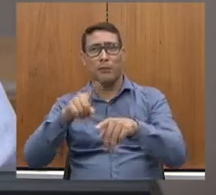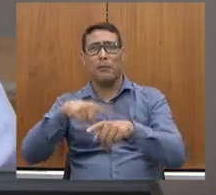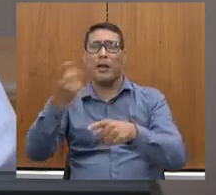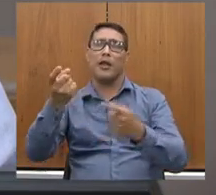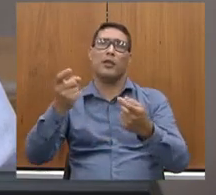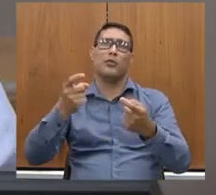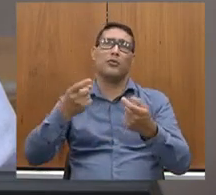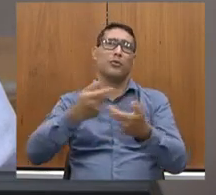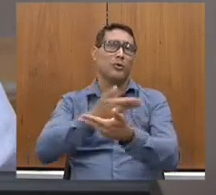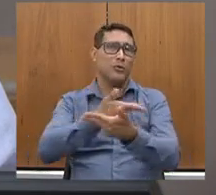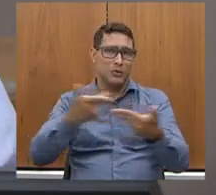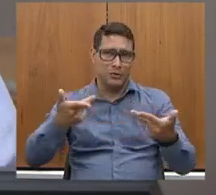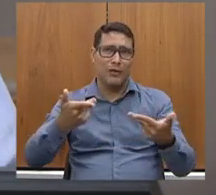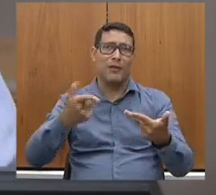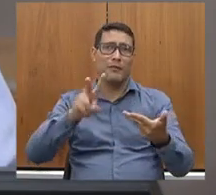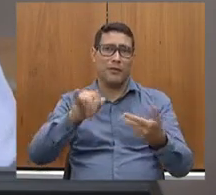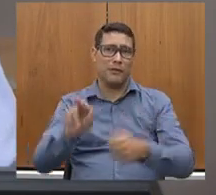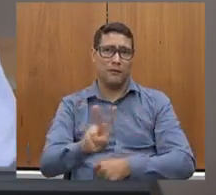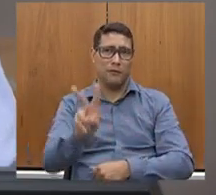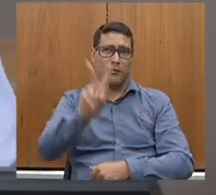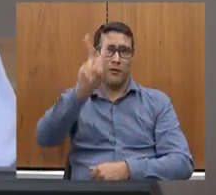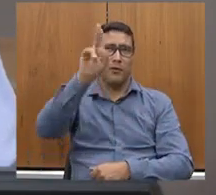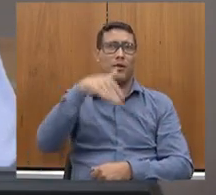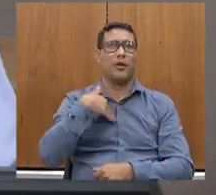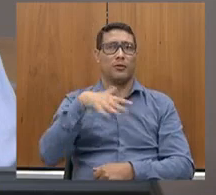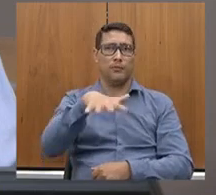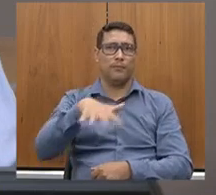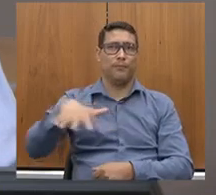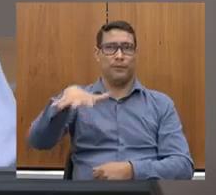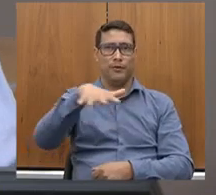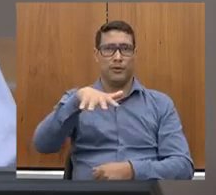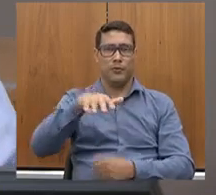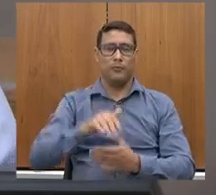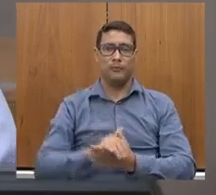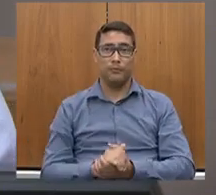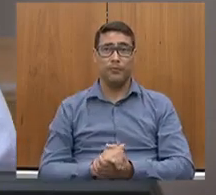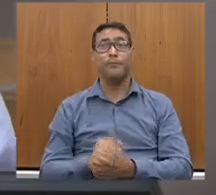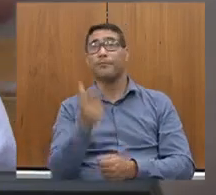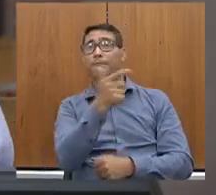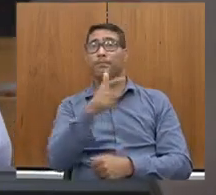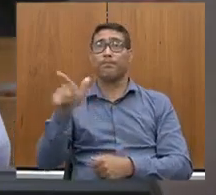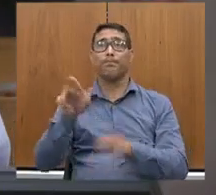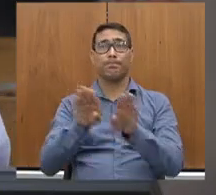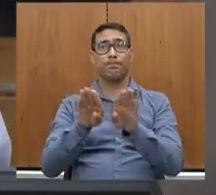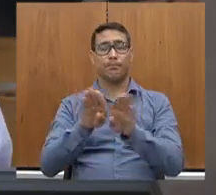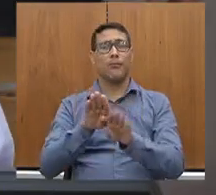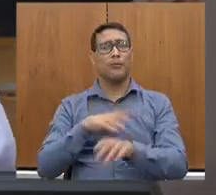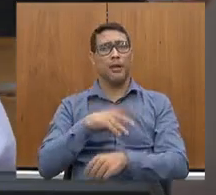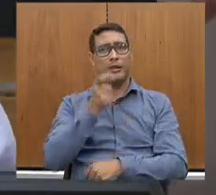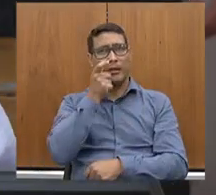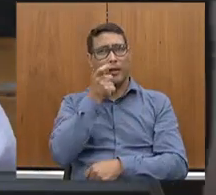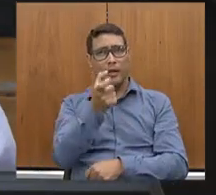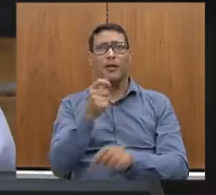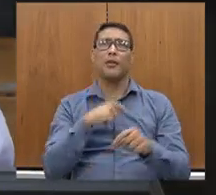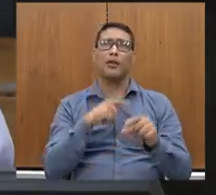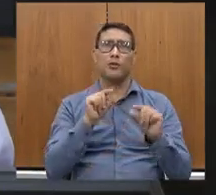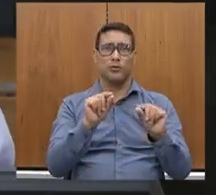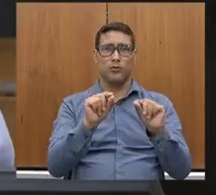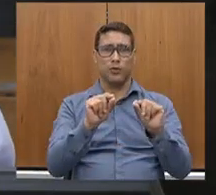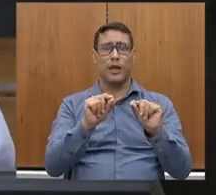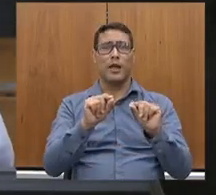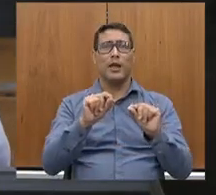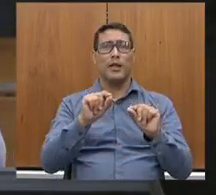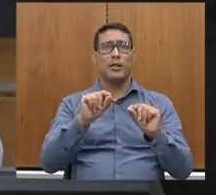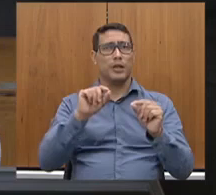na região. Uma coisa muito interessante que foi recuperar uma concessão que foi